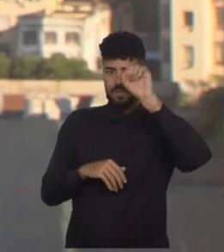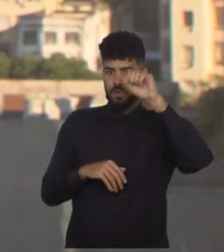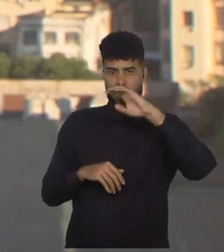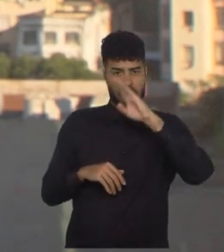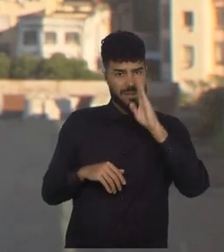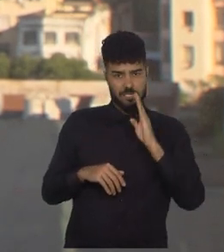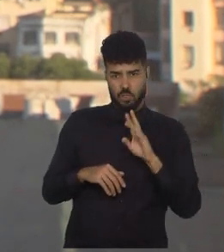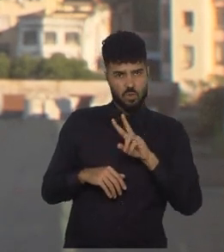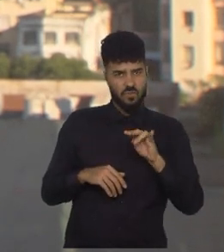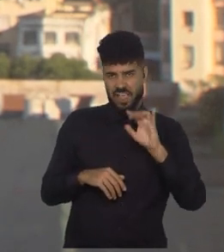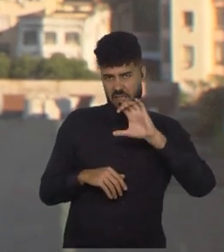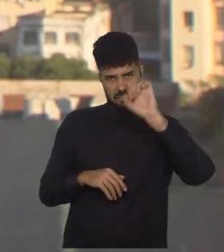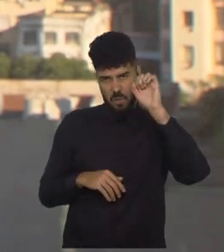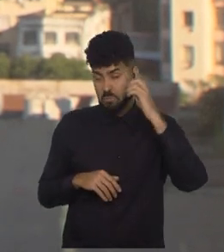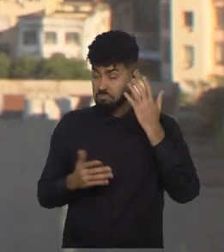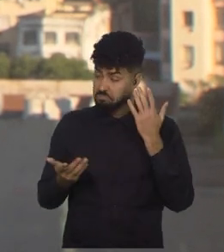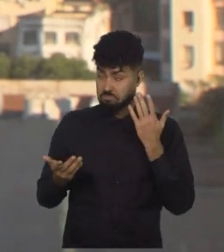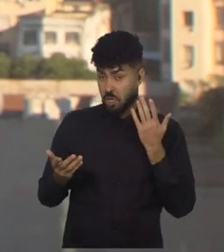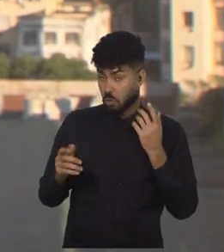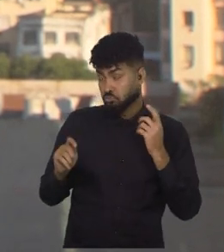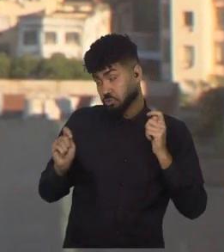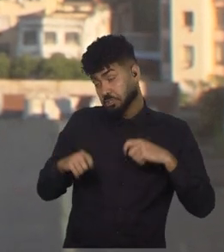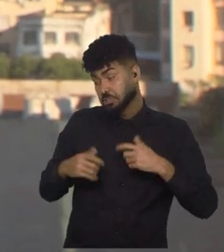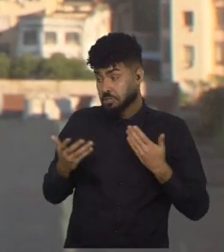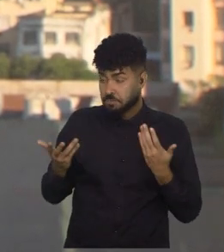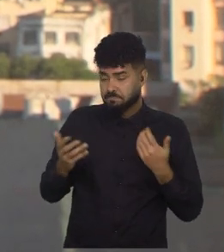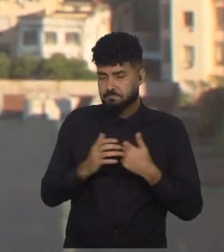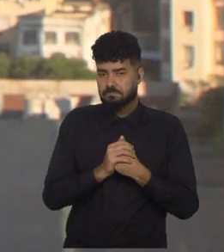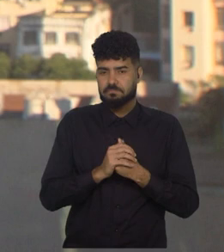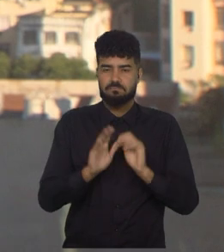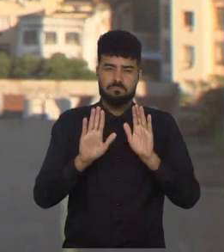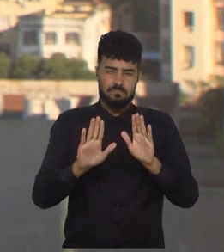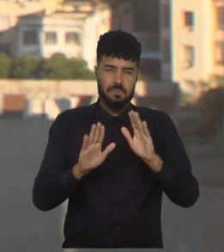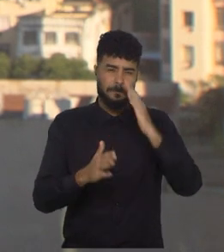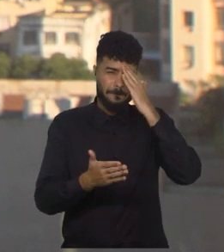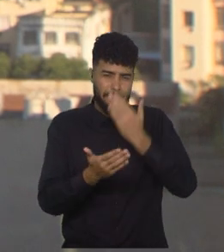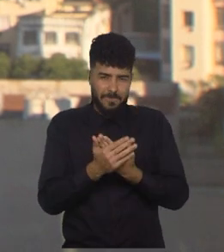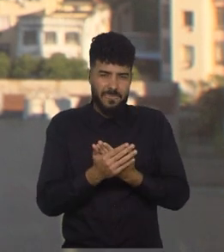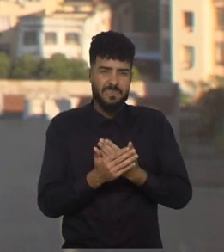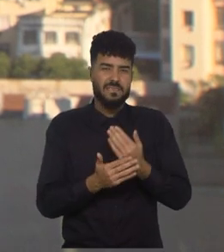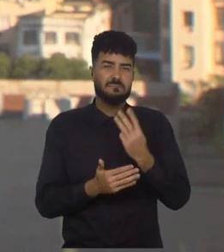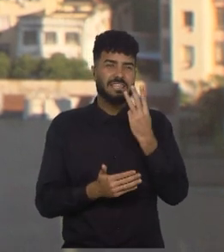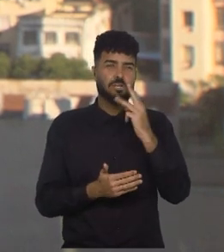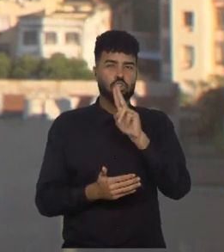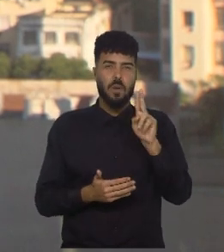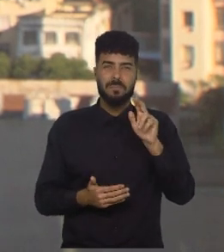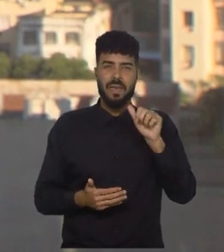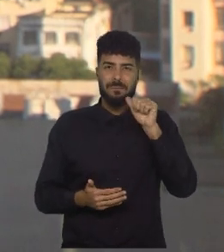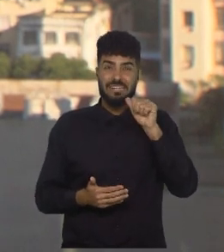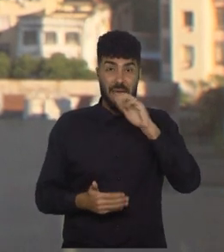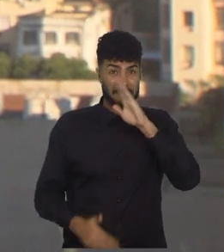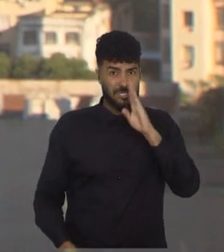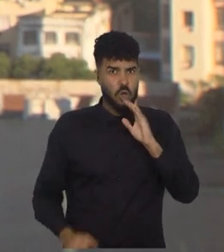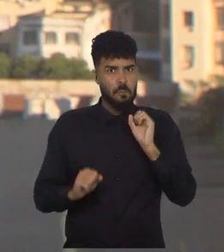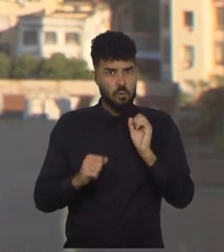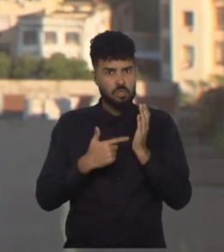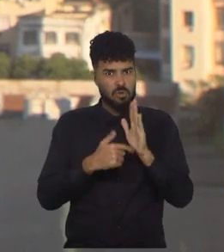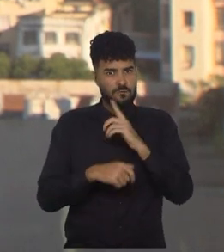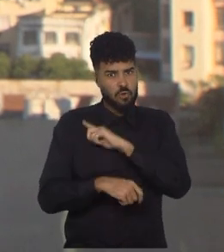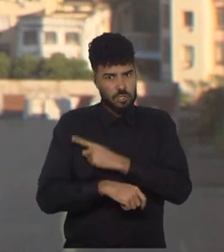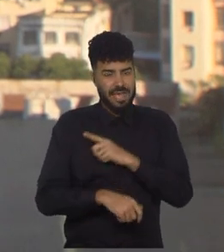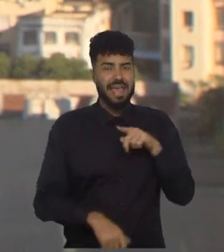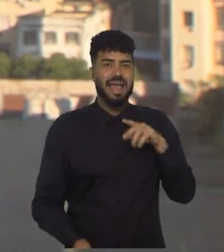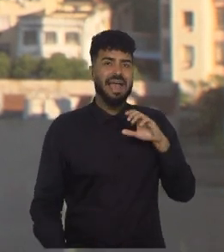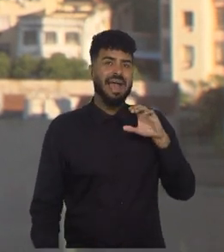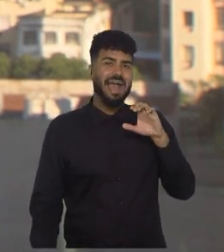o Brasil vem como campeão, é possível, mas, assim, acho que tem três nomes do Brasil que podem vir muito fortes, que é a Kero,